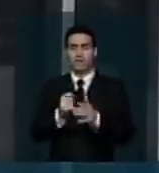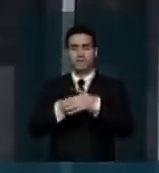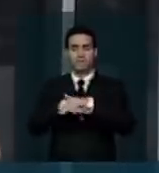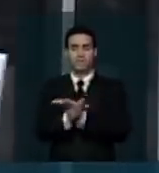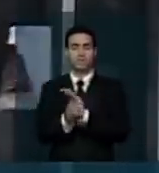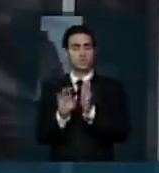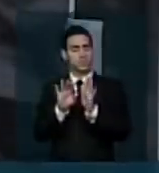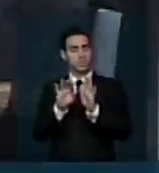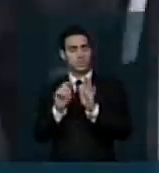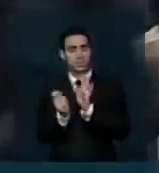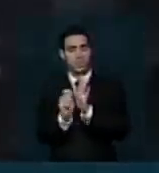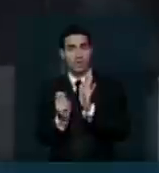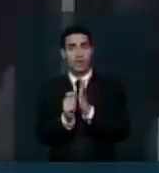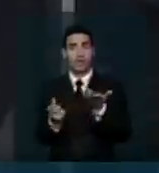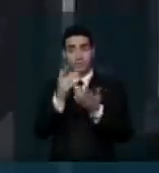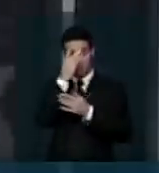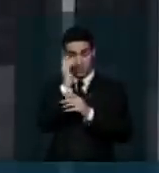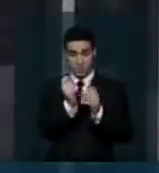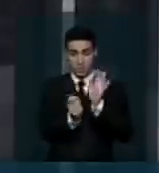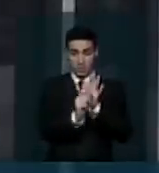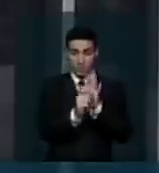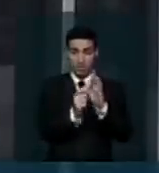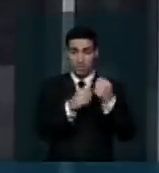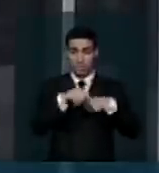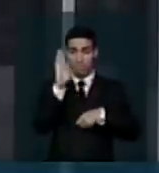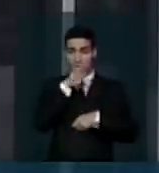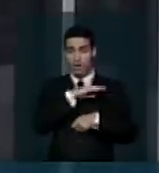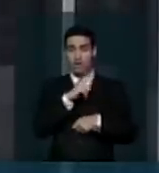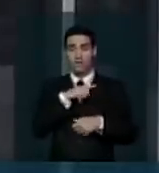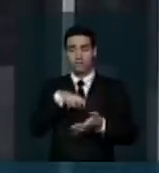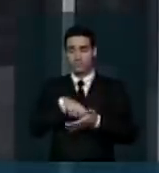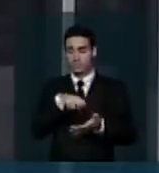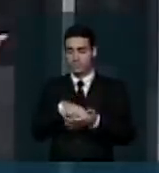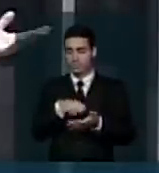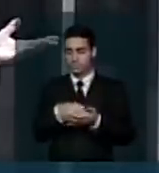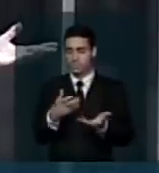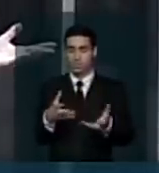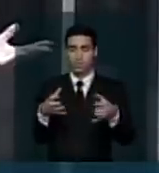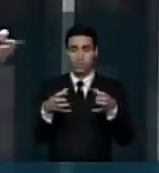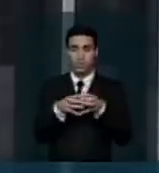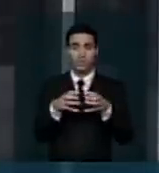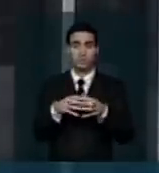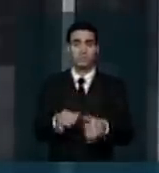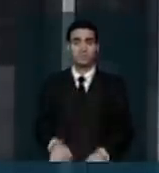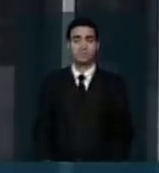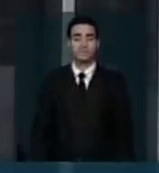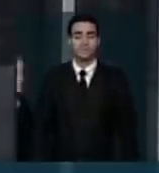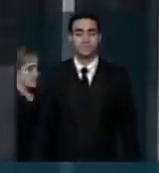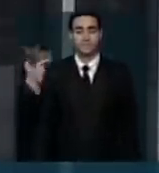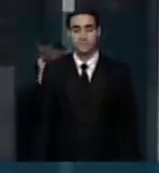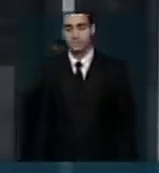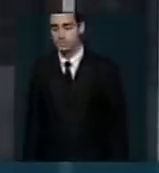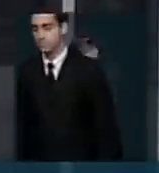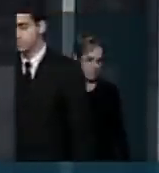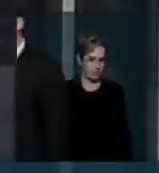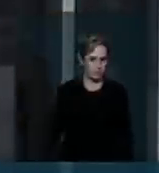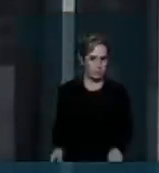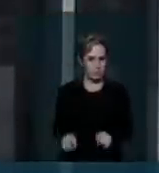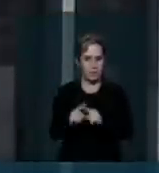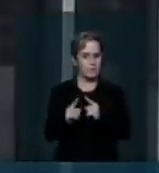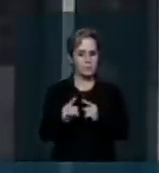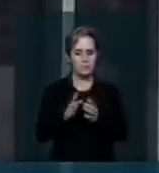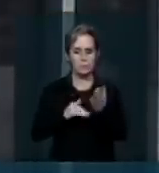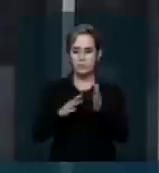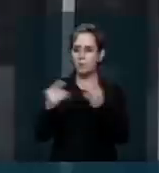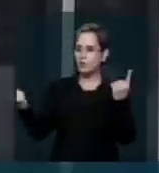penas mais fortes para os traficantes. Aí vem uma comissão de juristas respeitáveis, mas totalmente contrária àquilo que